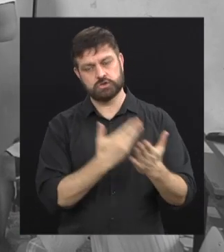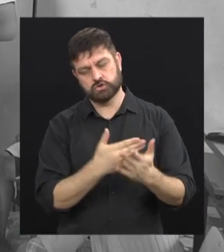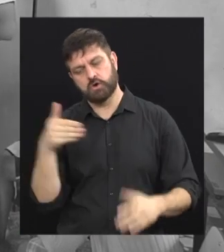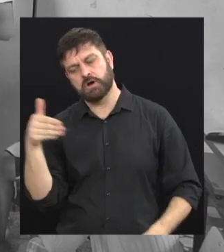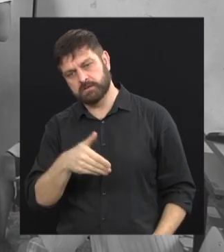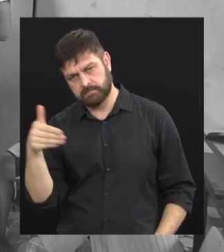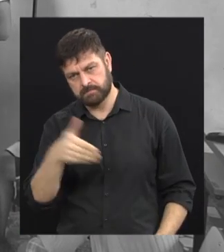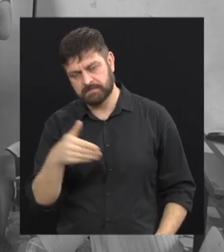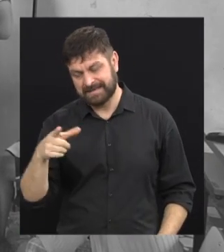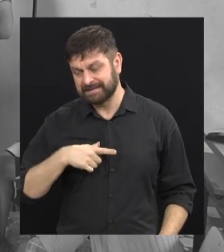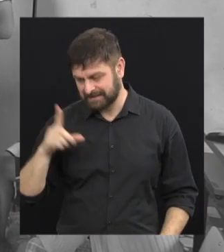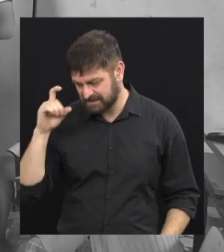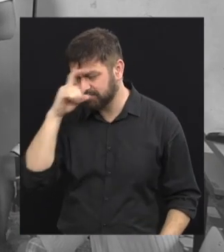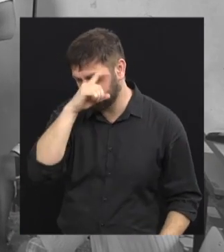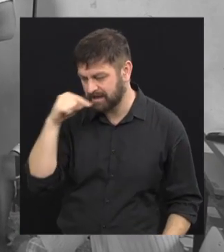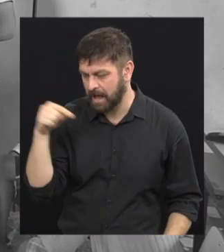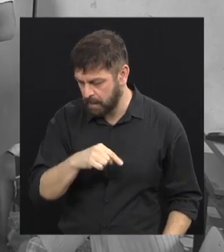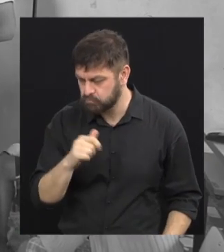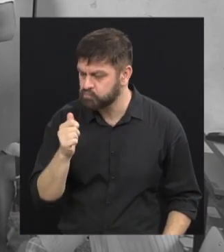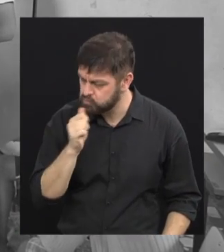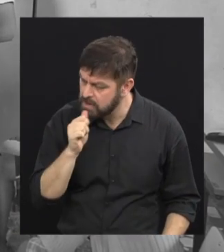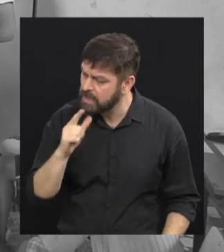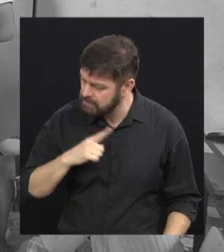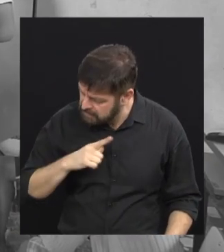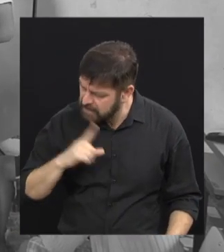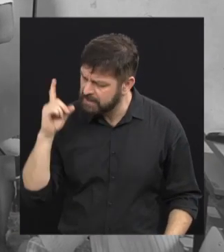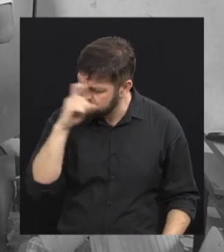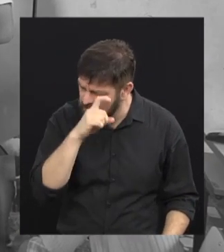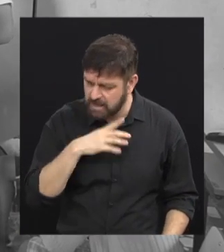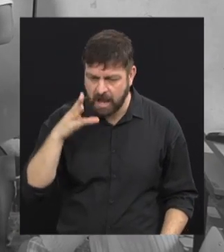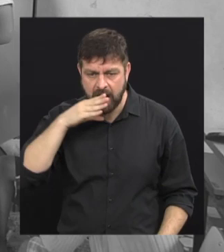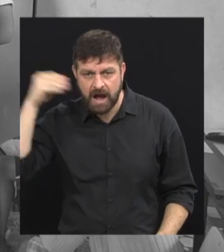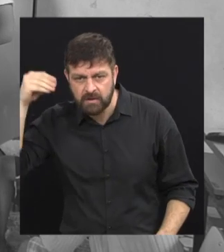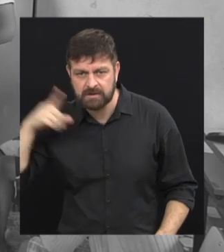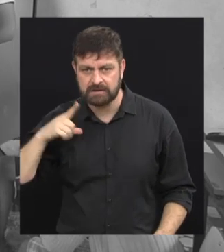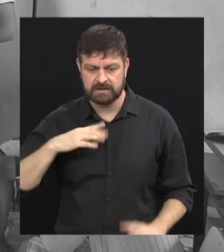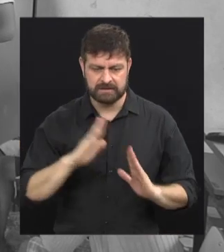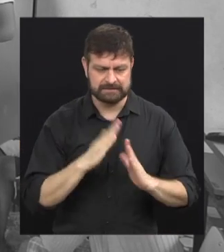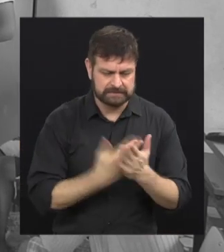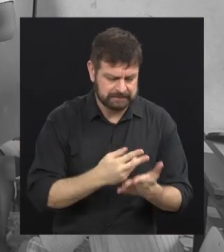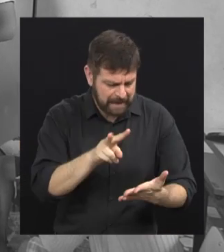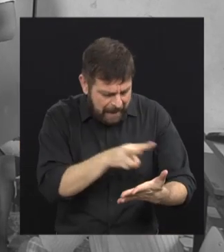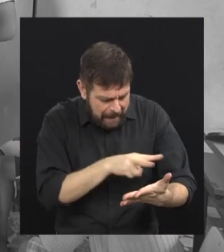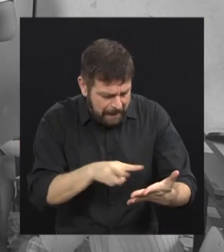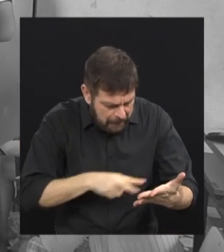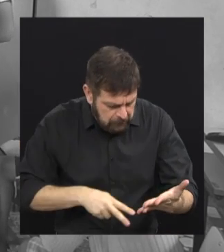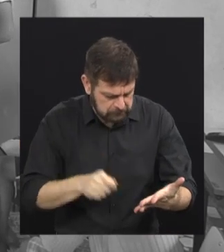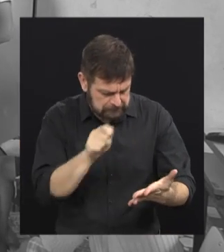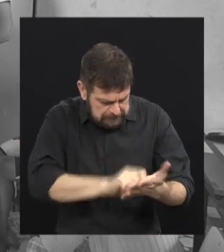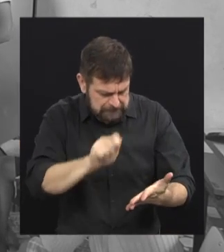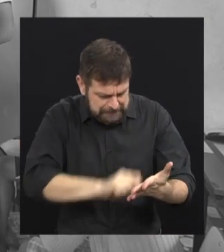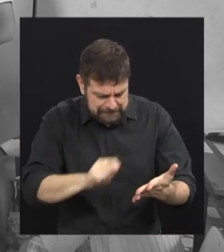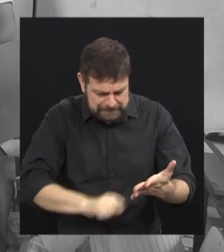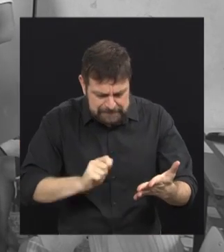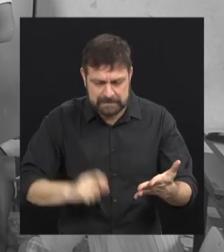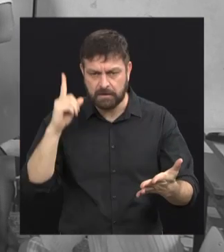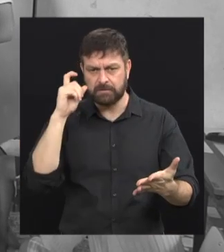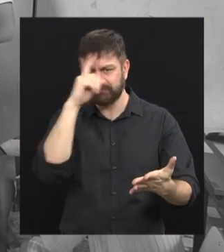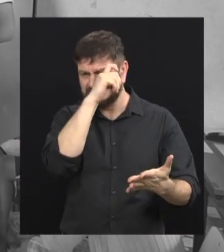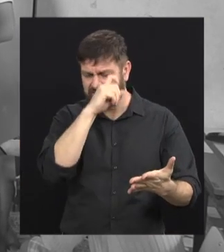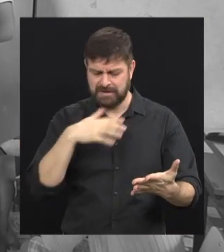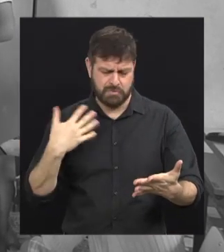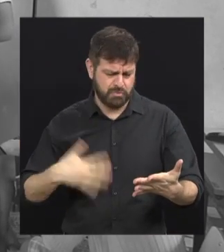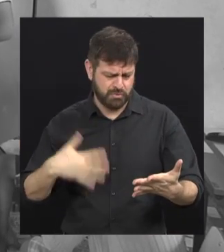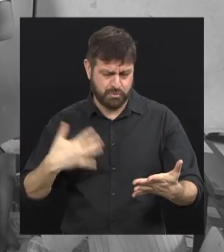Eu acho que muitos deles têm dificuldade ainda na escola, tanto os adolescentes, eles têm dificuldade ainda na leitura, na escrita, e ainda